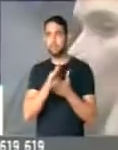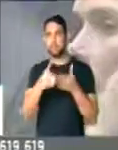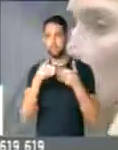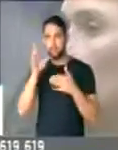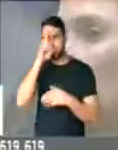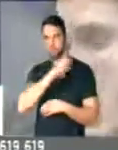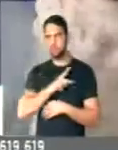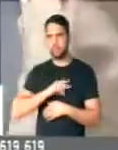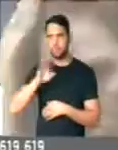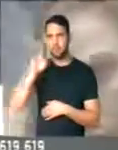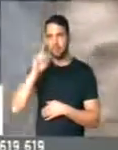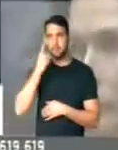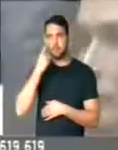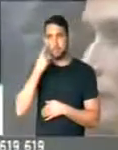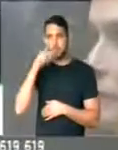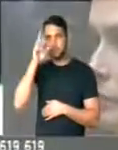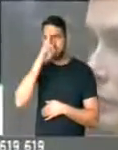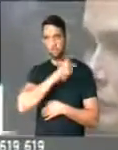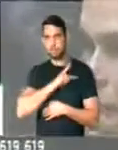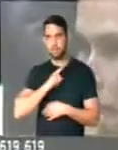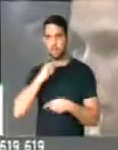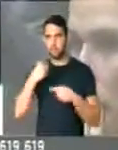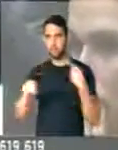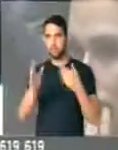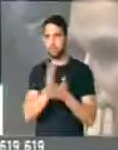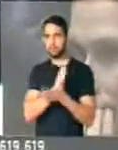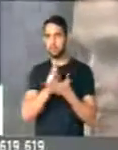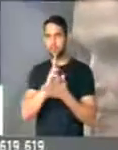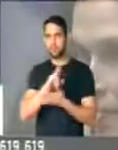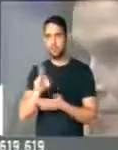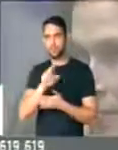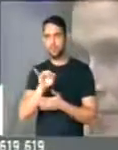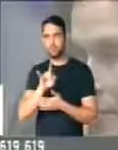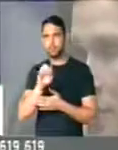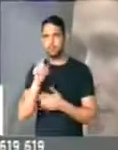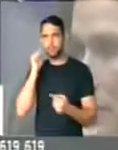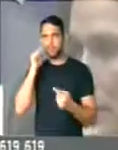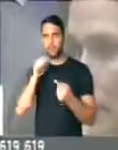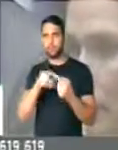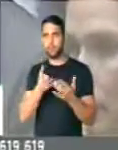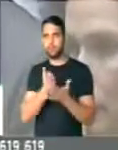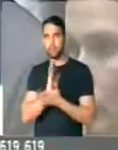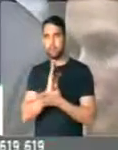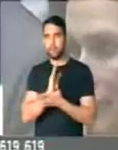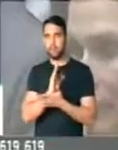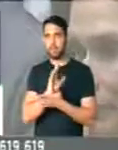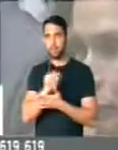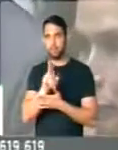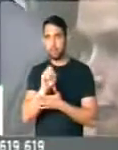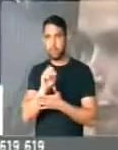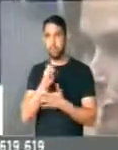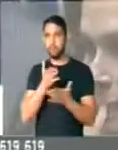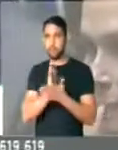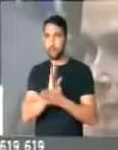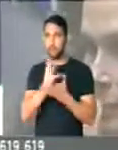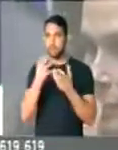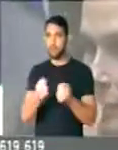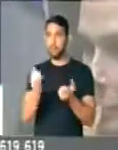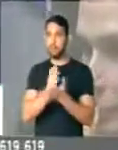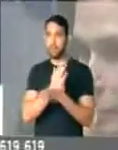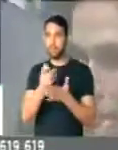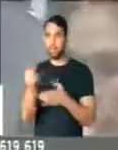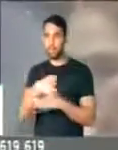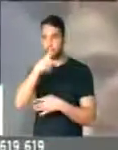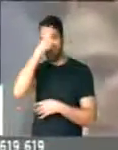hora, presidente. Uma observação, presidente. Não está se proibindo, presidente. O objetivo é regulamentar. Regulamentar para que os